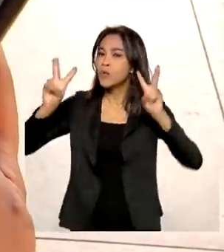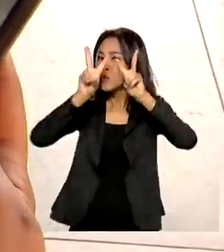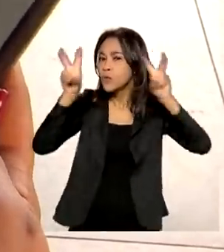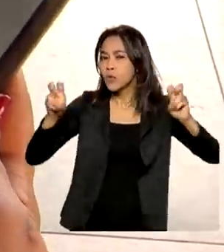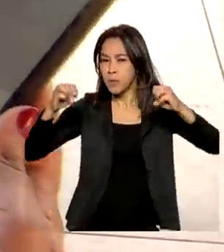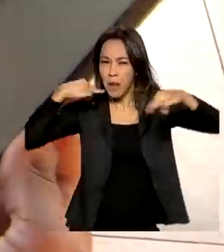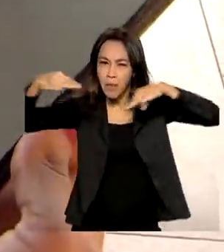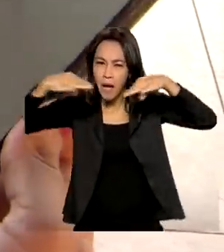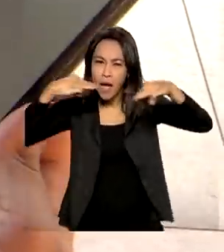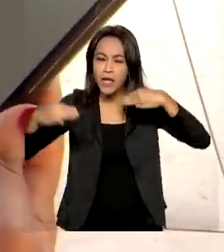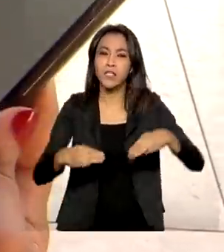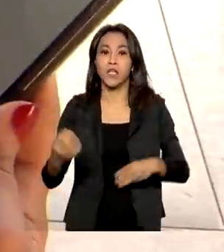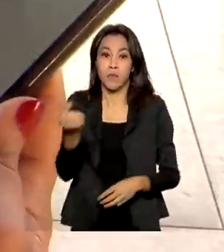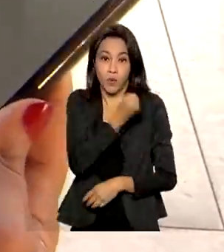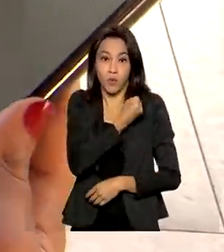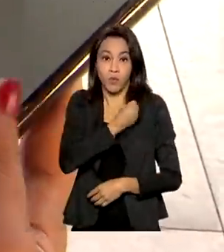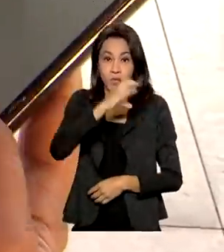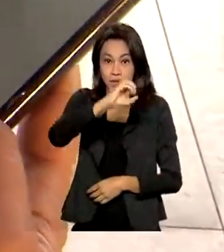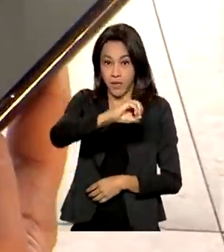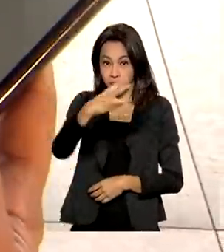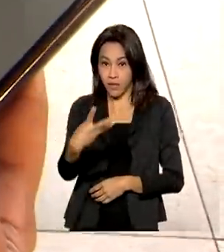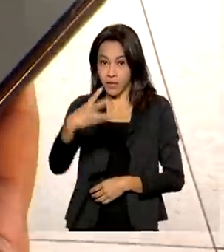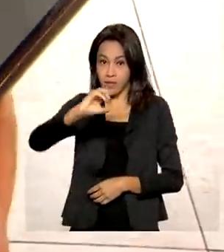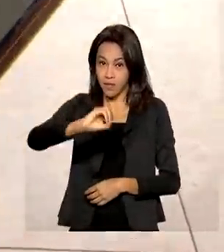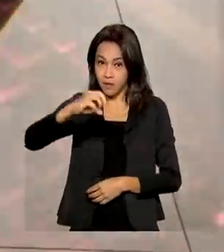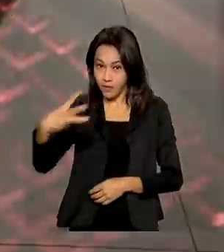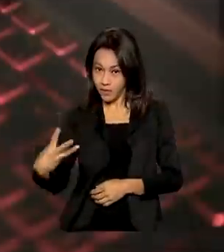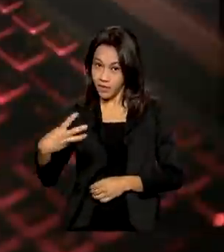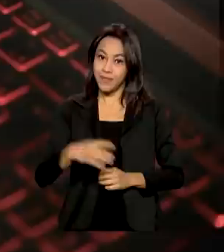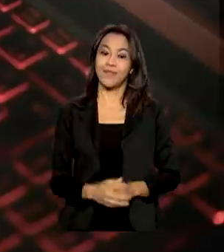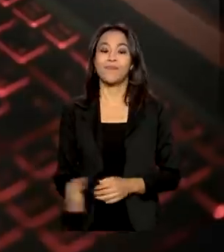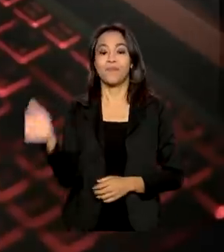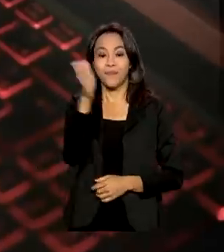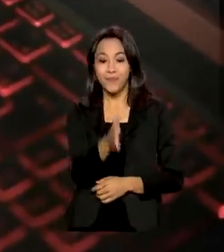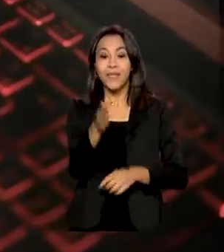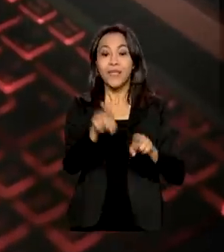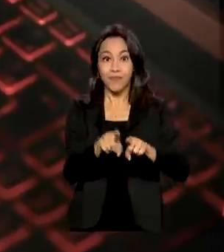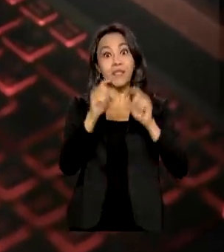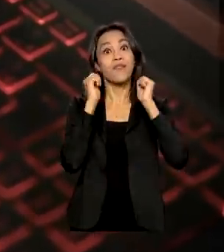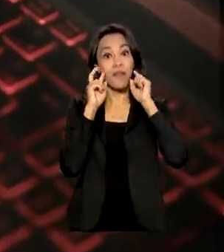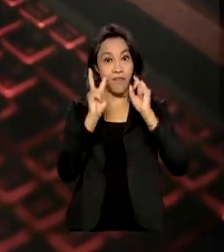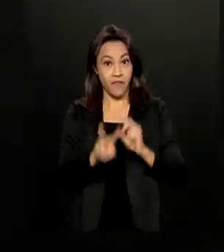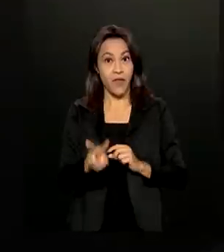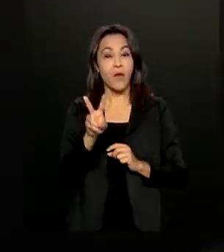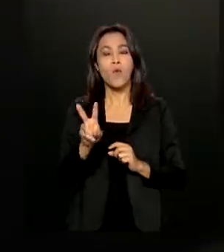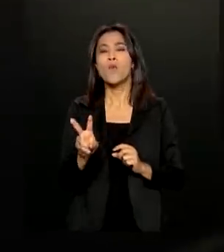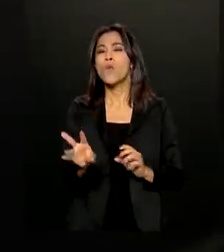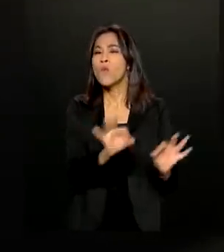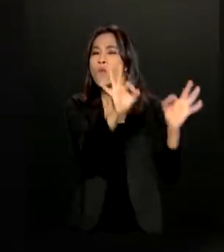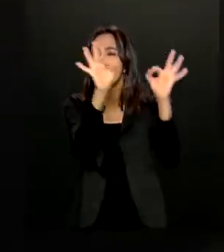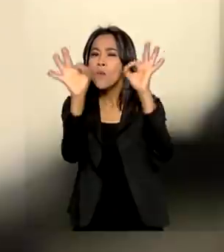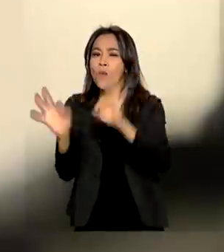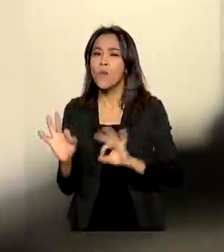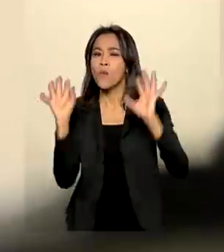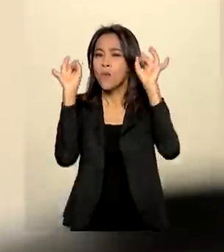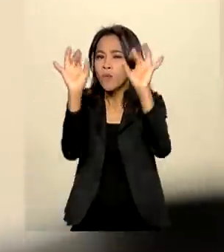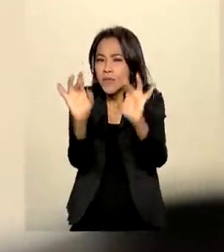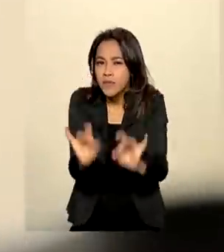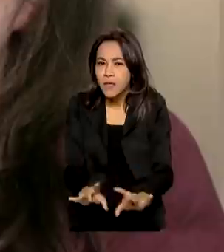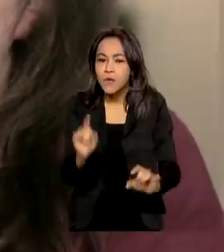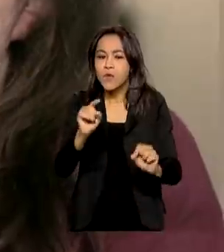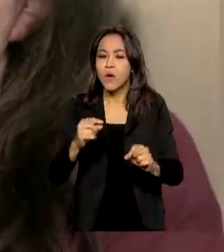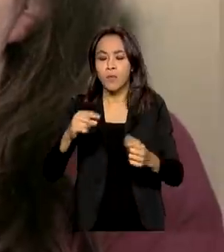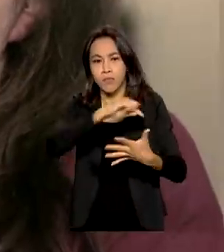pelo código 0303. E você vai ver uma reportagem especial sobre as ações do governo para